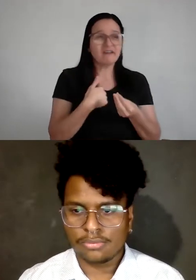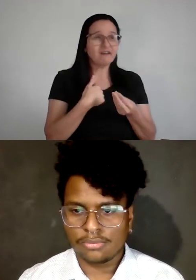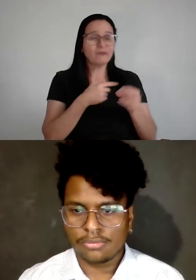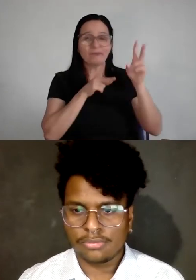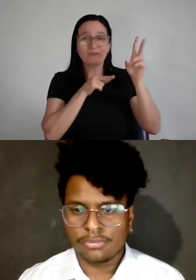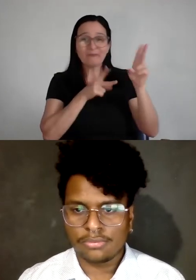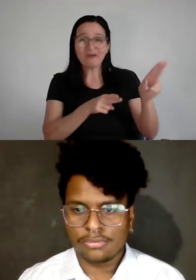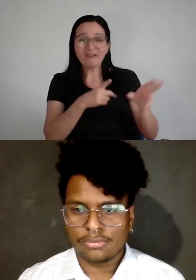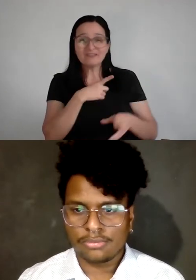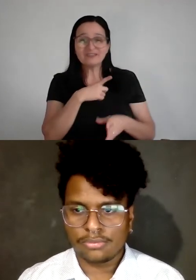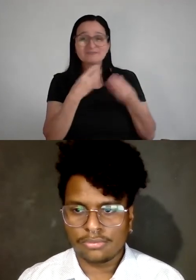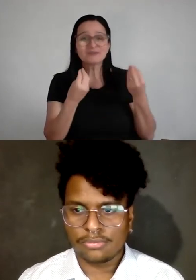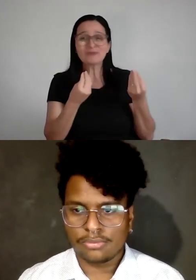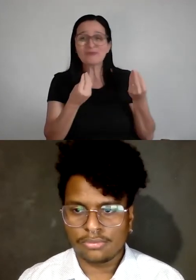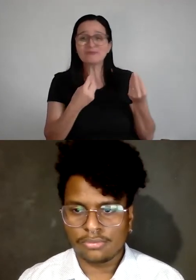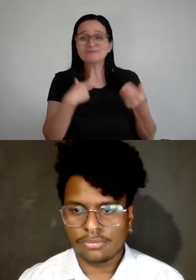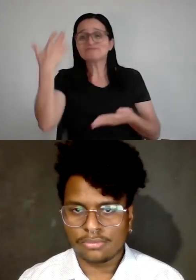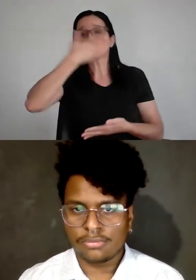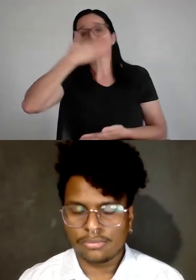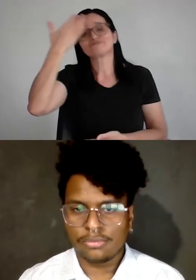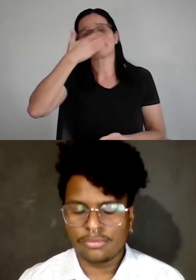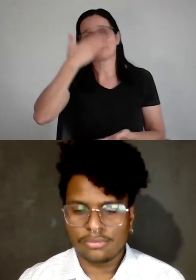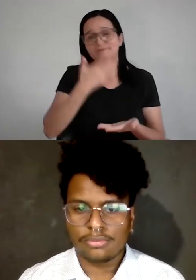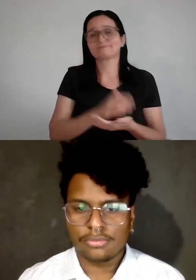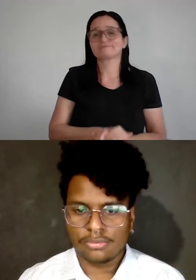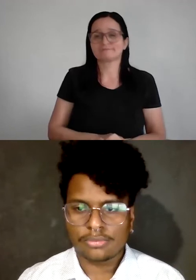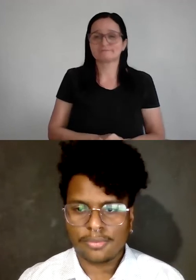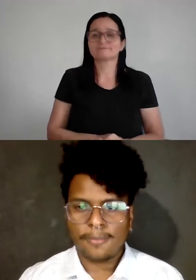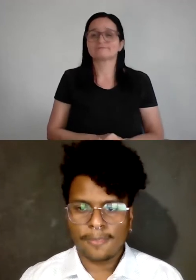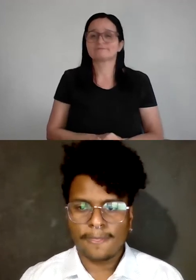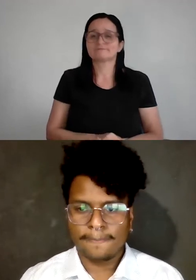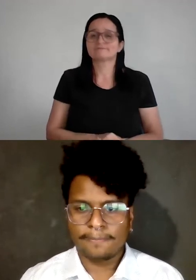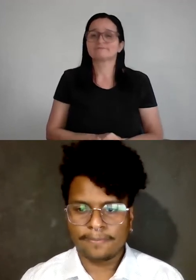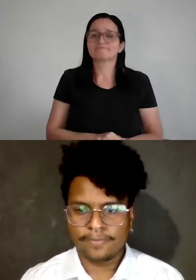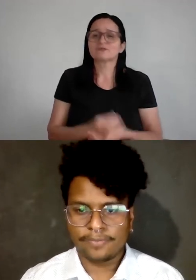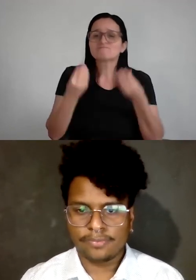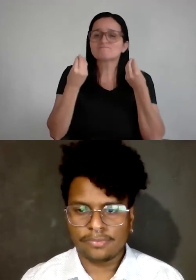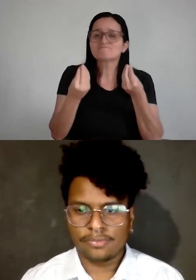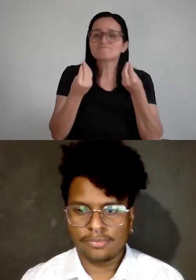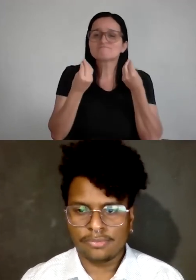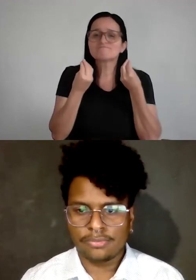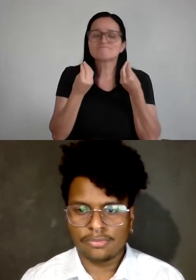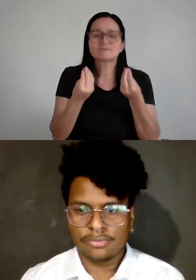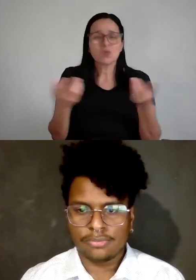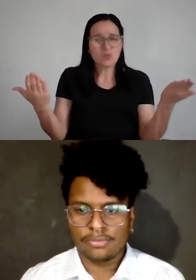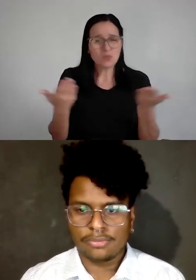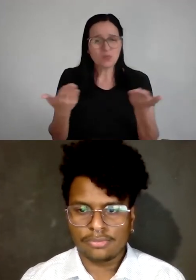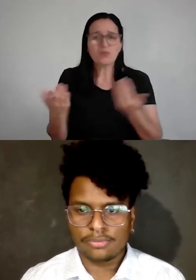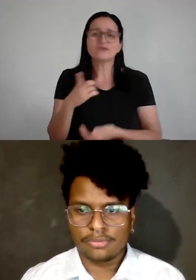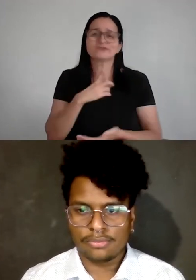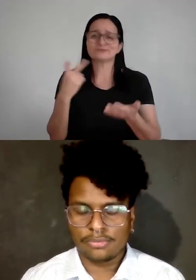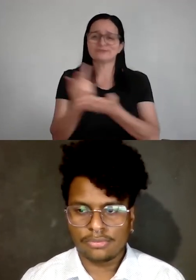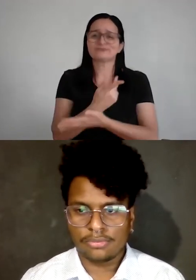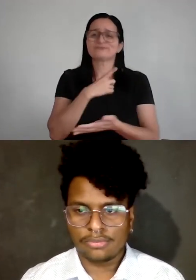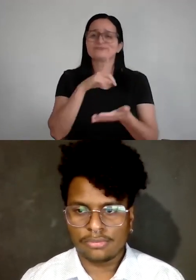Você não consegue ser aquilo que você não vê. Então, é muito difícil e até hoje isso acontece. O que você precisa estar atento é,